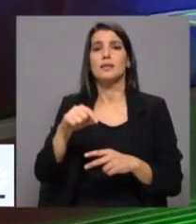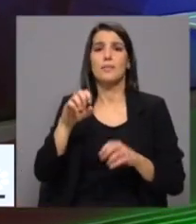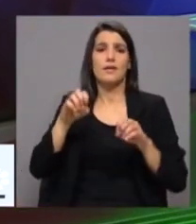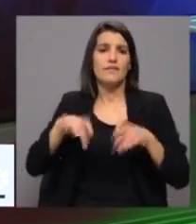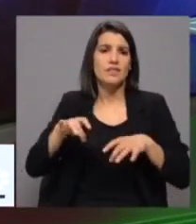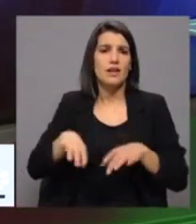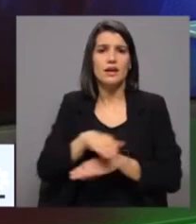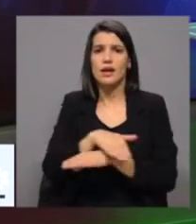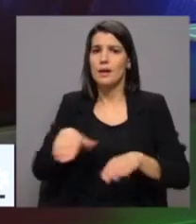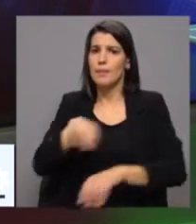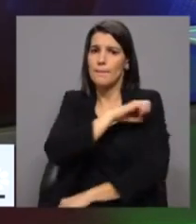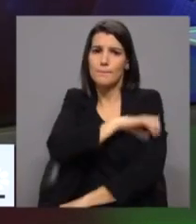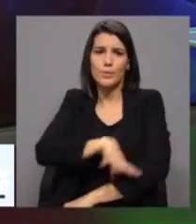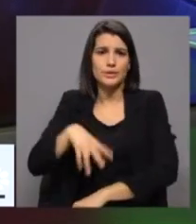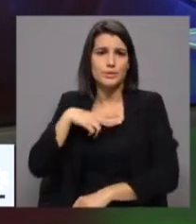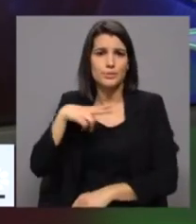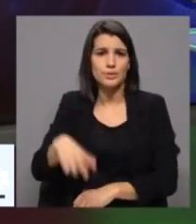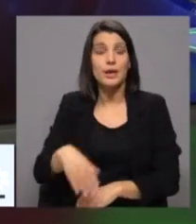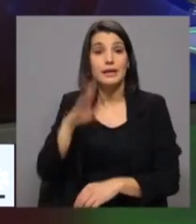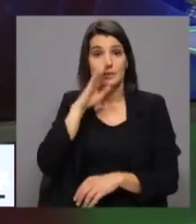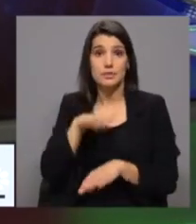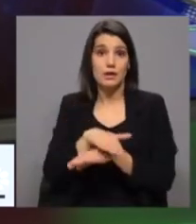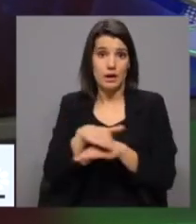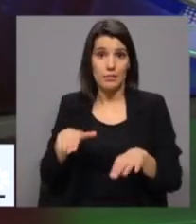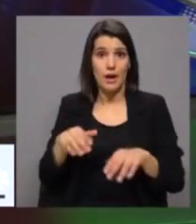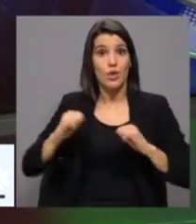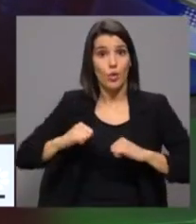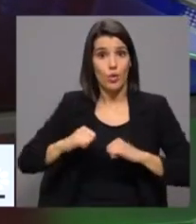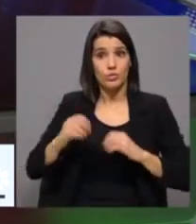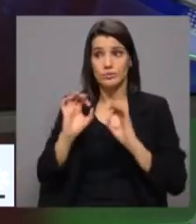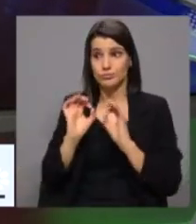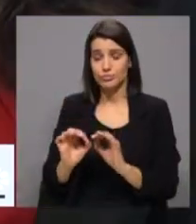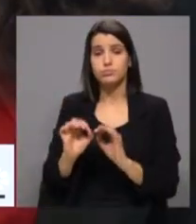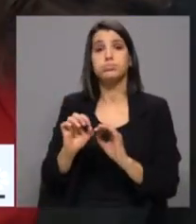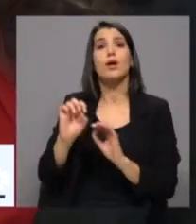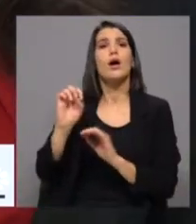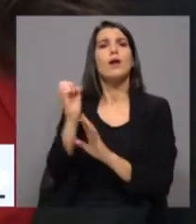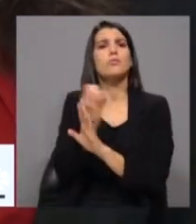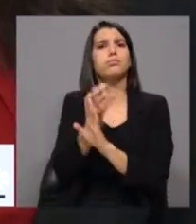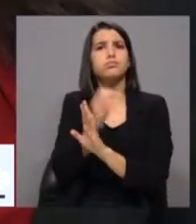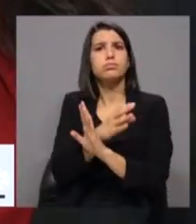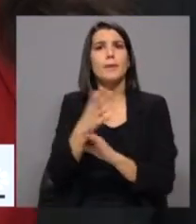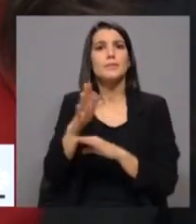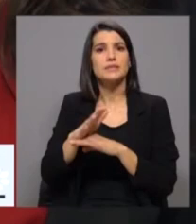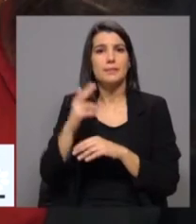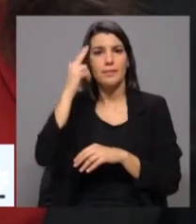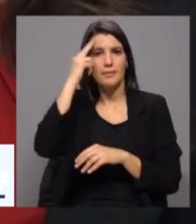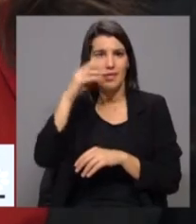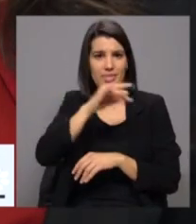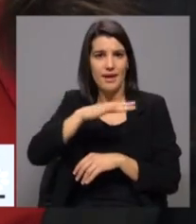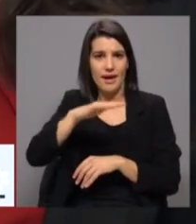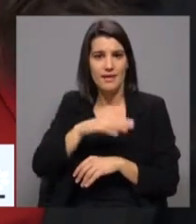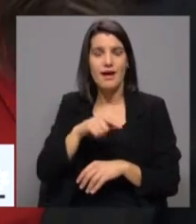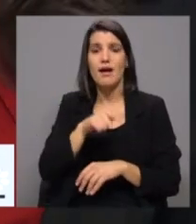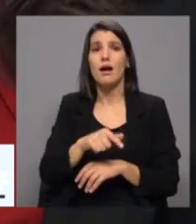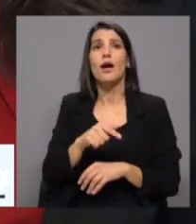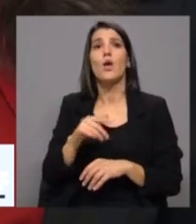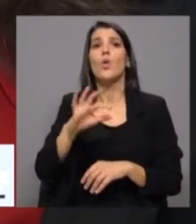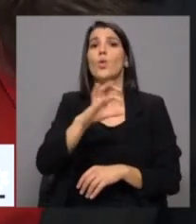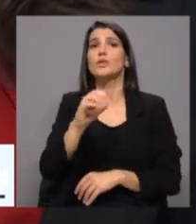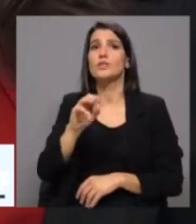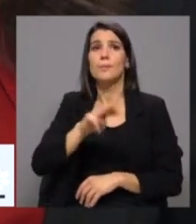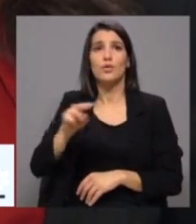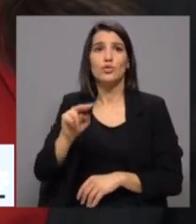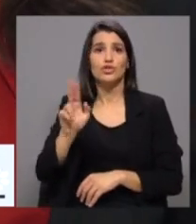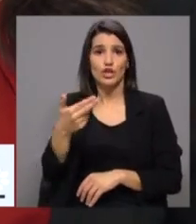pobreza do nosso país, se acabarmos e concordamos perfeitamente com os países fiscais, como a Zona Franca da Madeira, também vamos arrecadar esses 800 milhões de euros